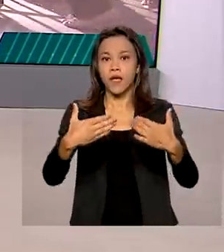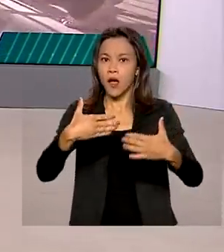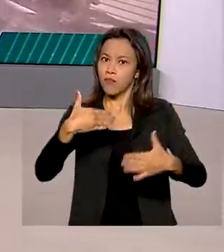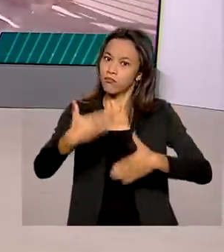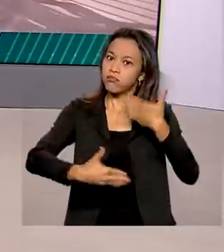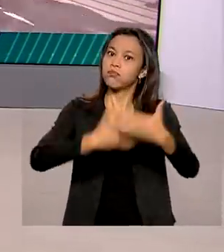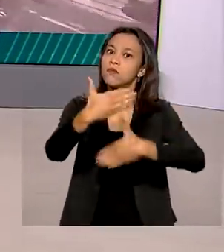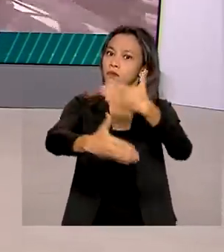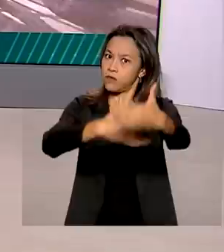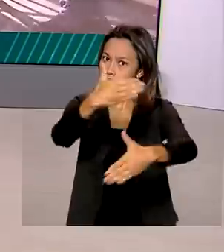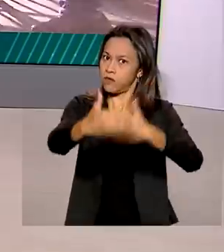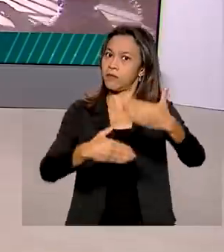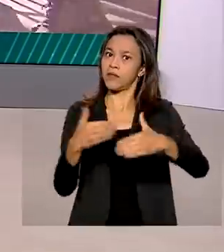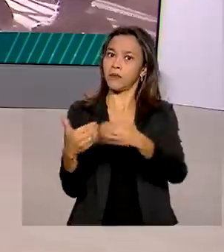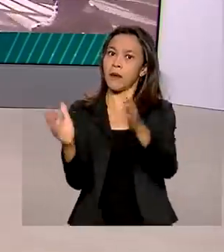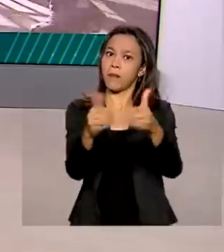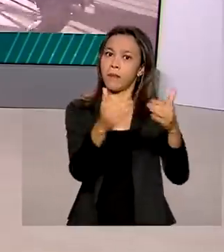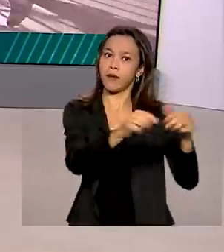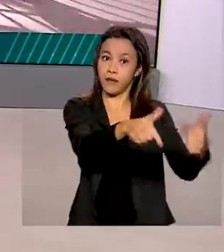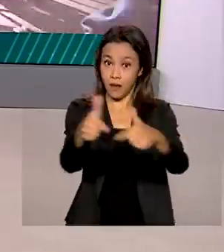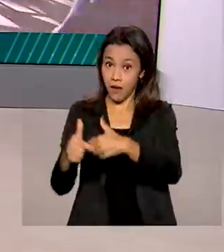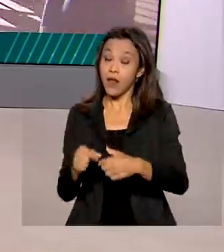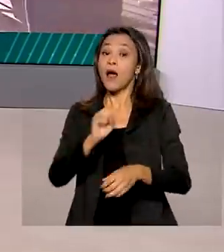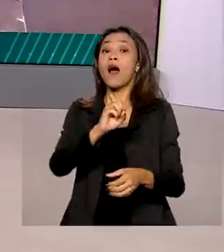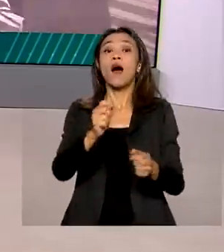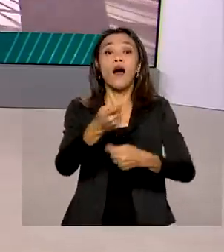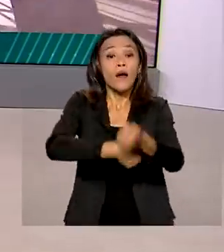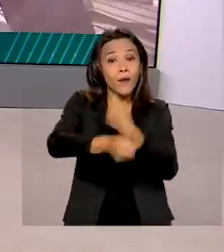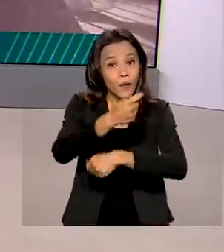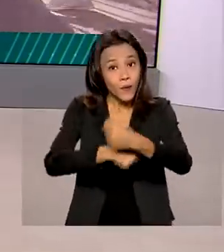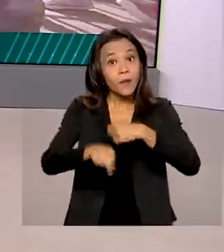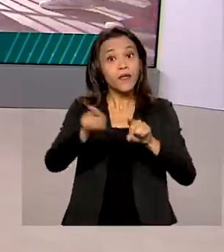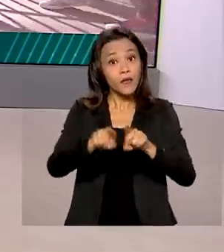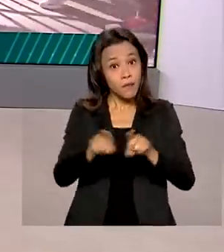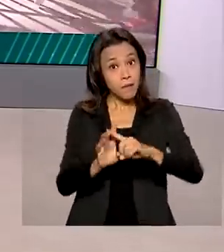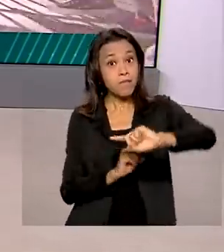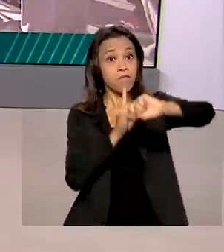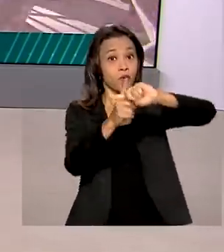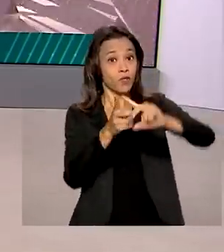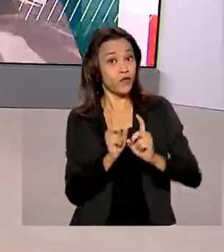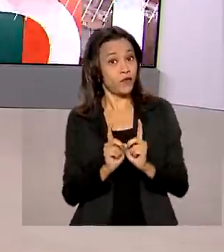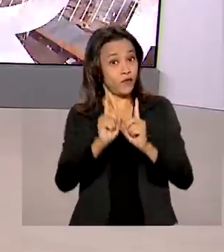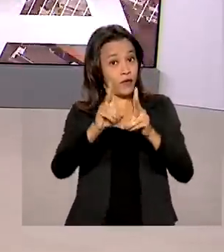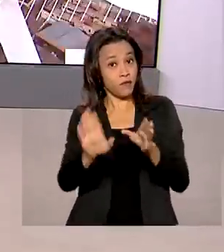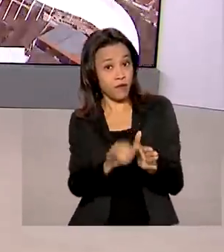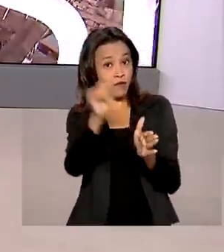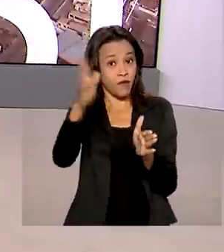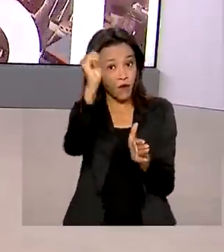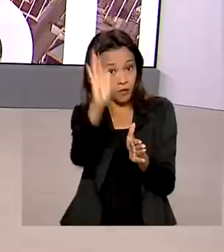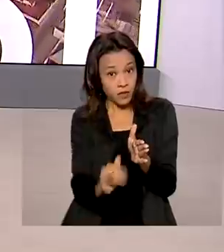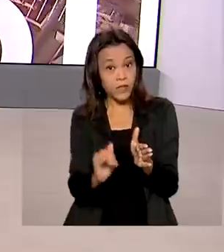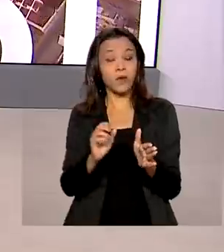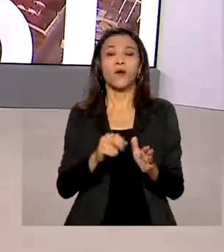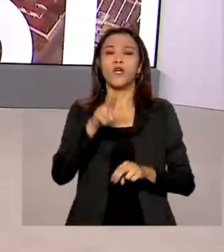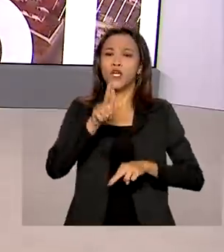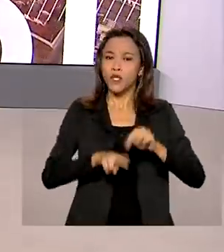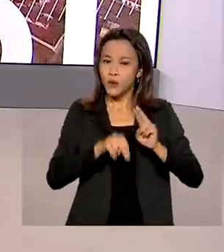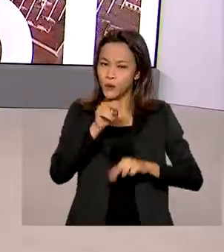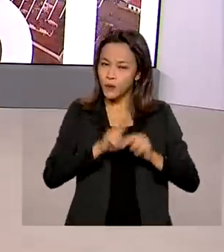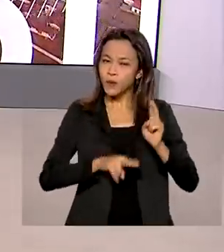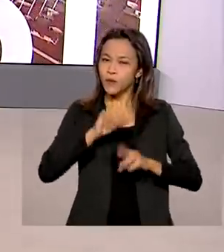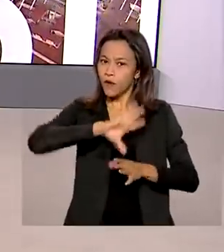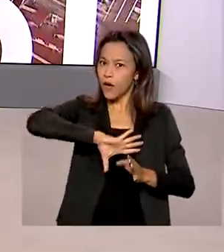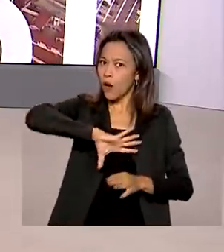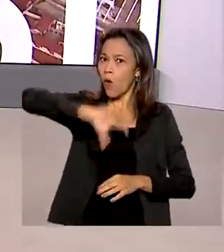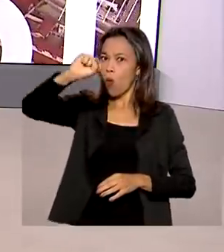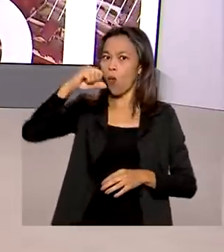economia brasileira também registra saldos positivos nas vendas ao exterior. Em junho, o saldo comercial do Brasil foi recorde, com mais